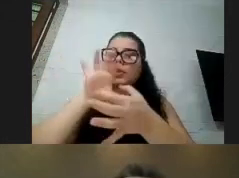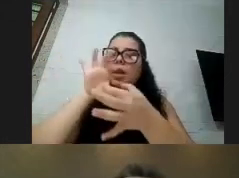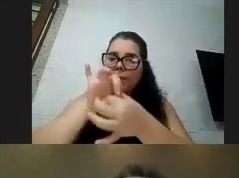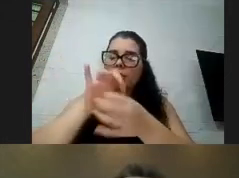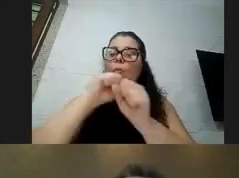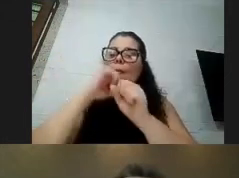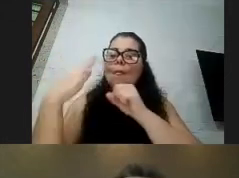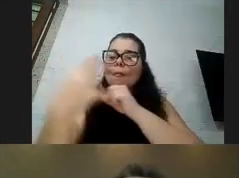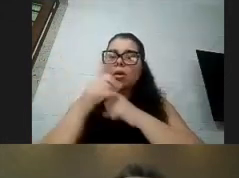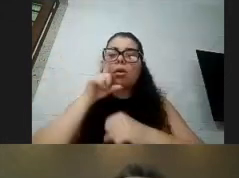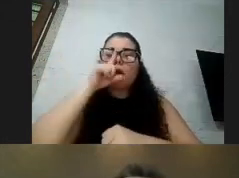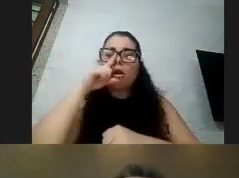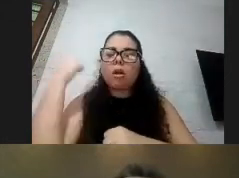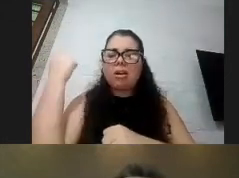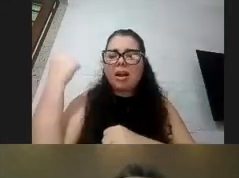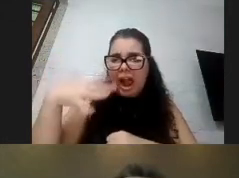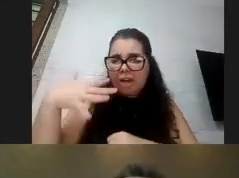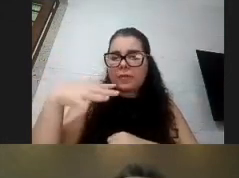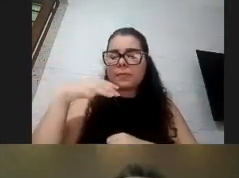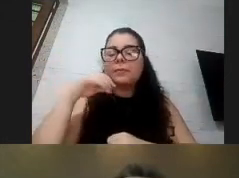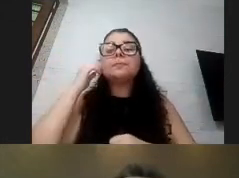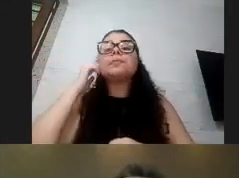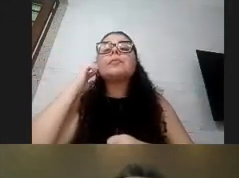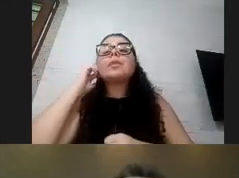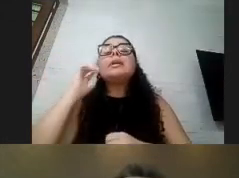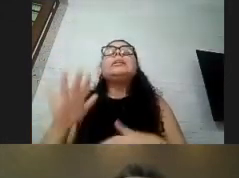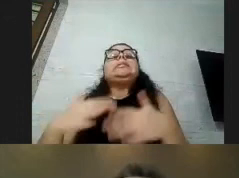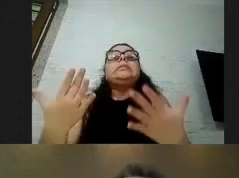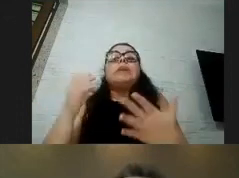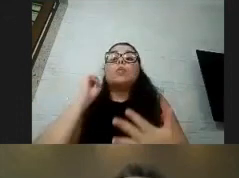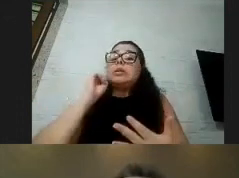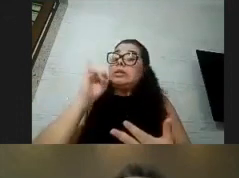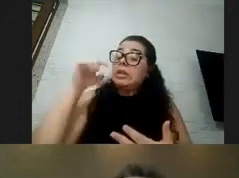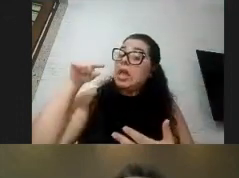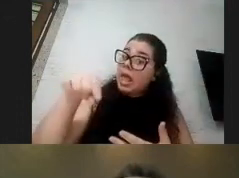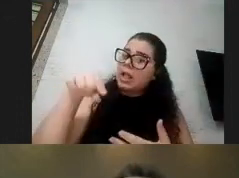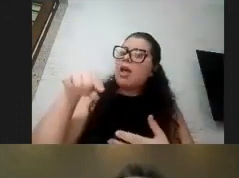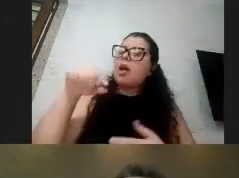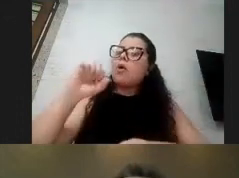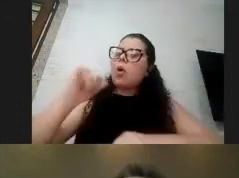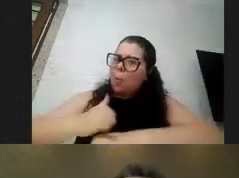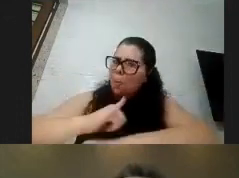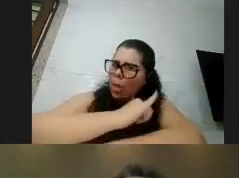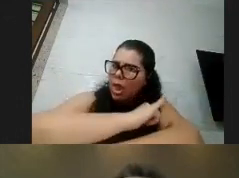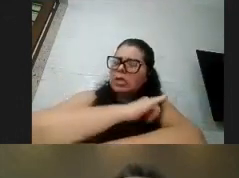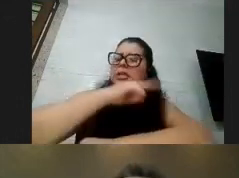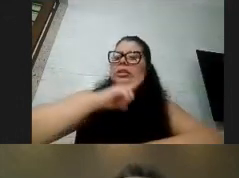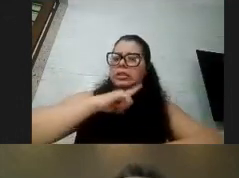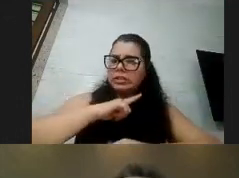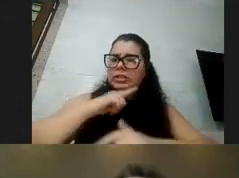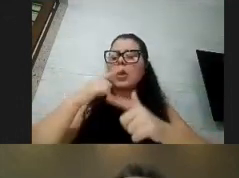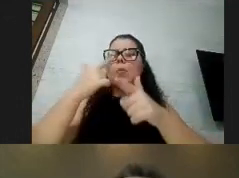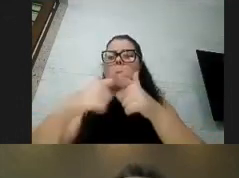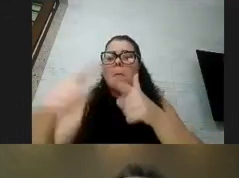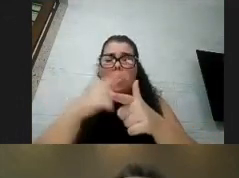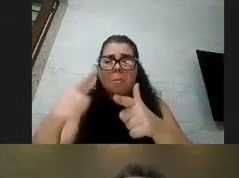quadros mais graves em internação então se ela for uma pessoa obesa e se tiver síndrome de Down apnea obstrutiva